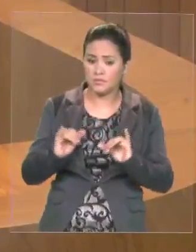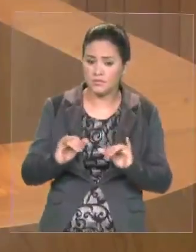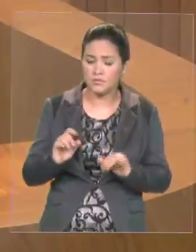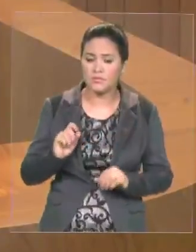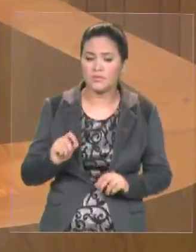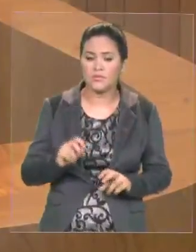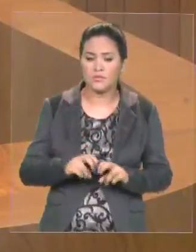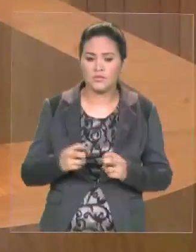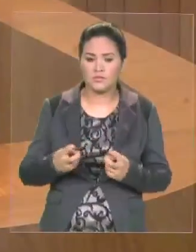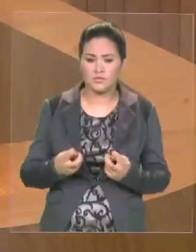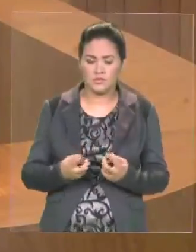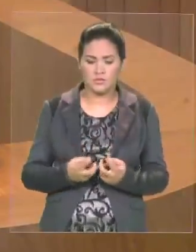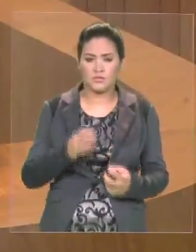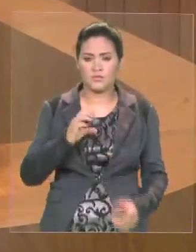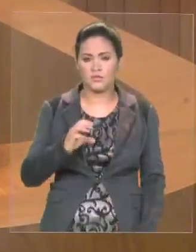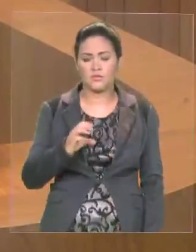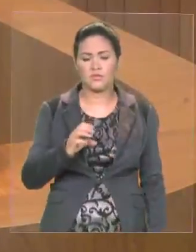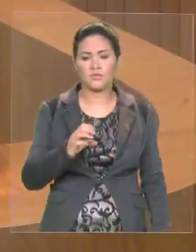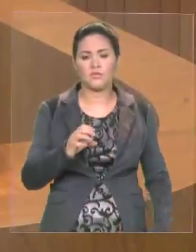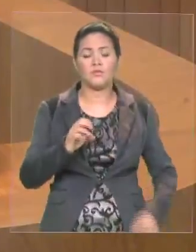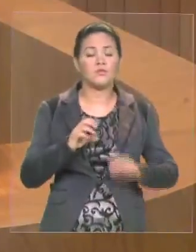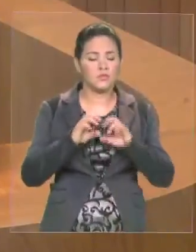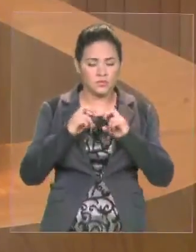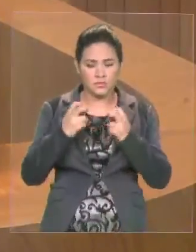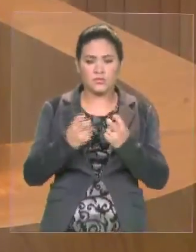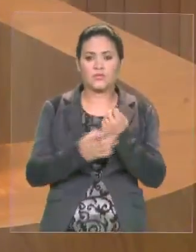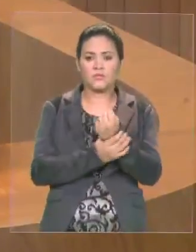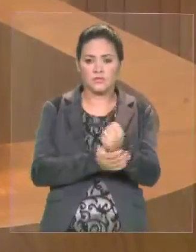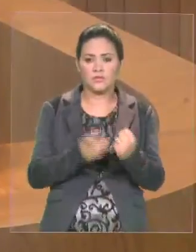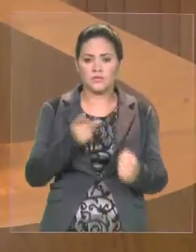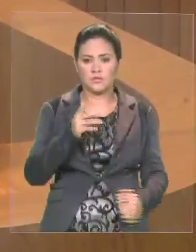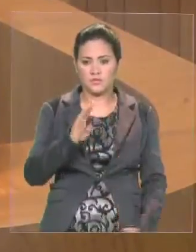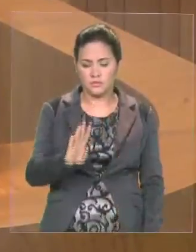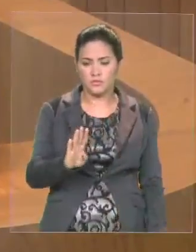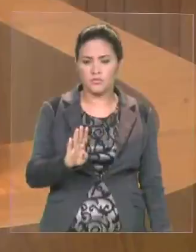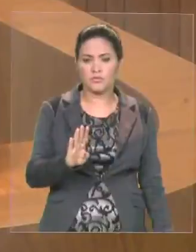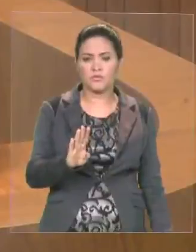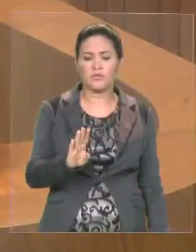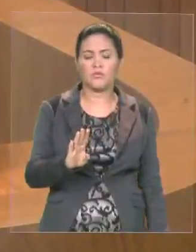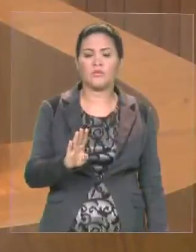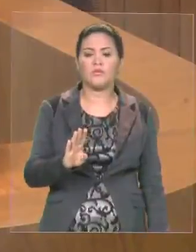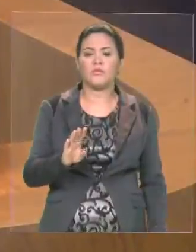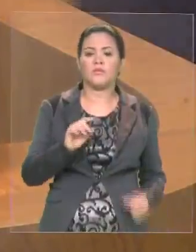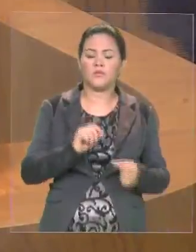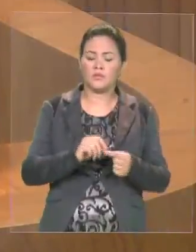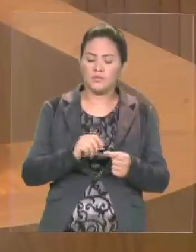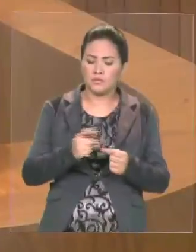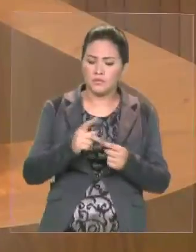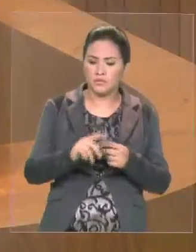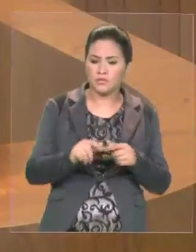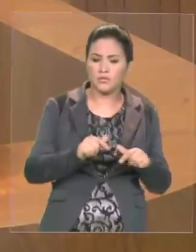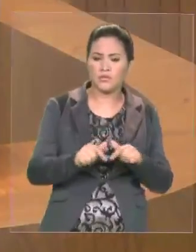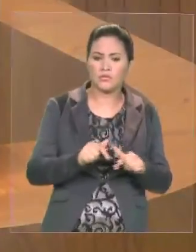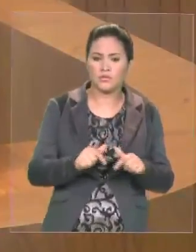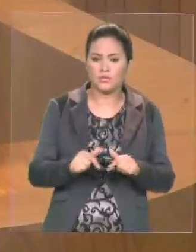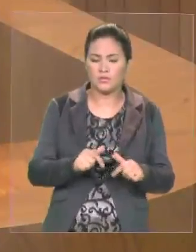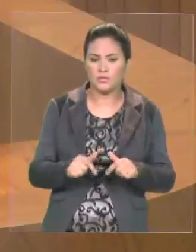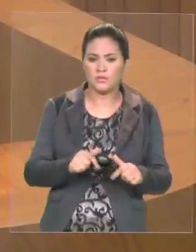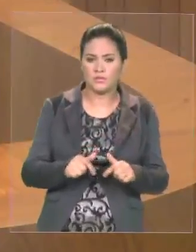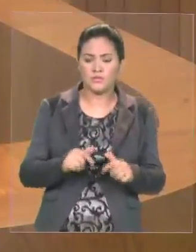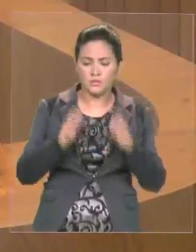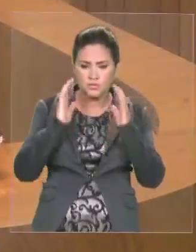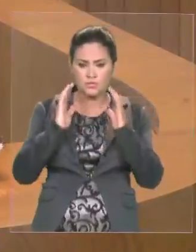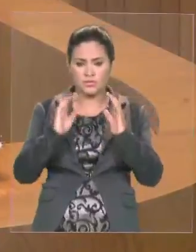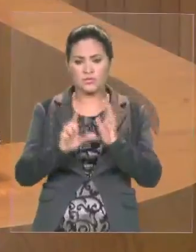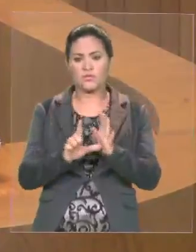comissão de segurança pública desta casa está fazendo a sua parte e vai reforçar as garantias constitucionais e legais